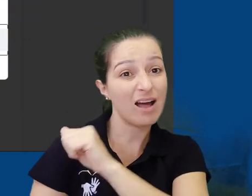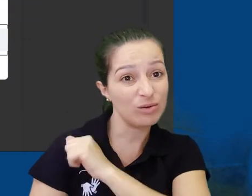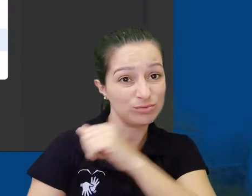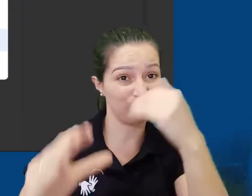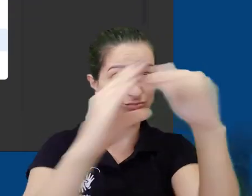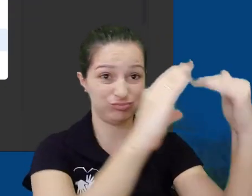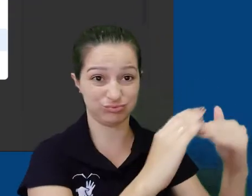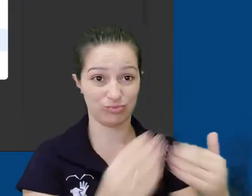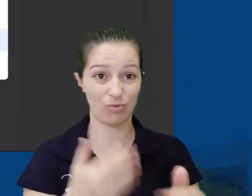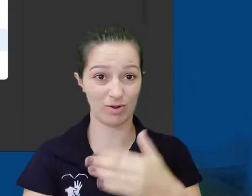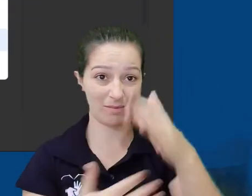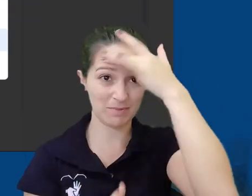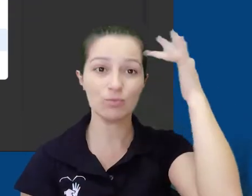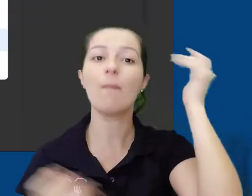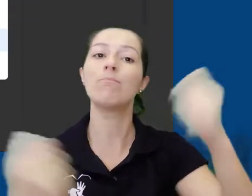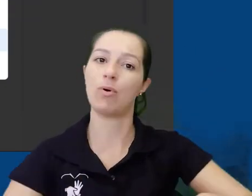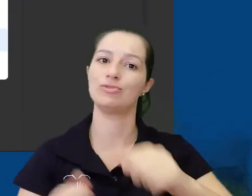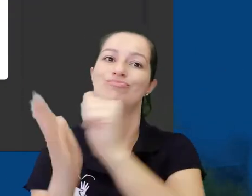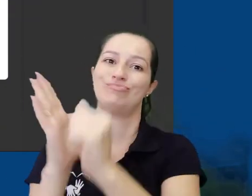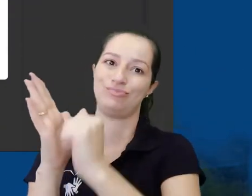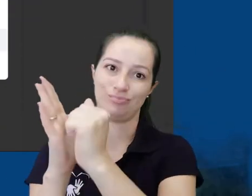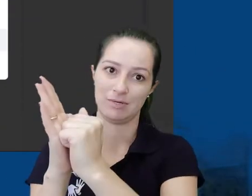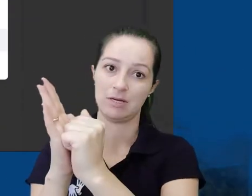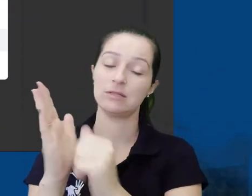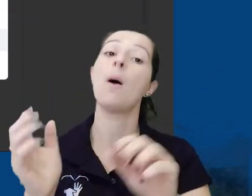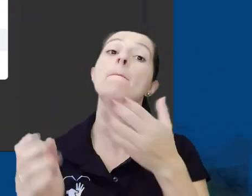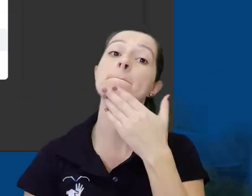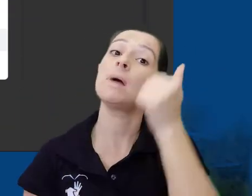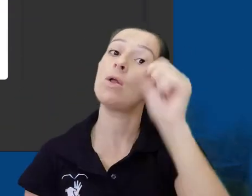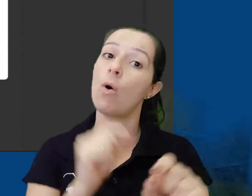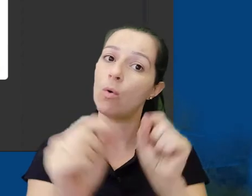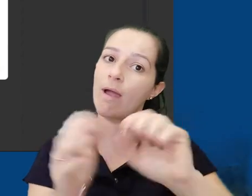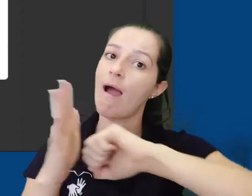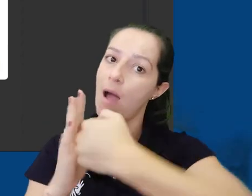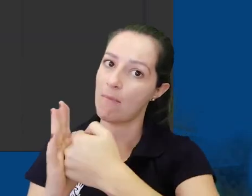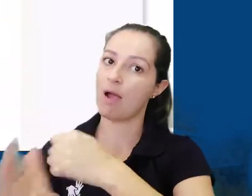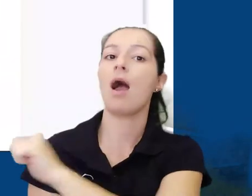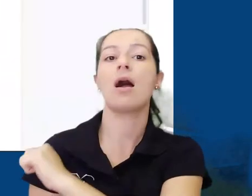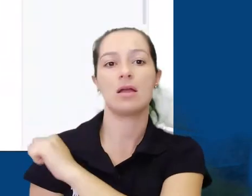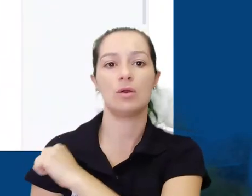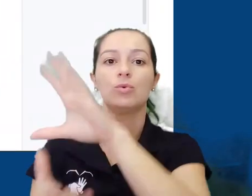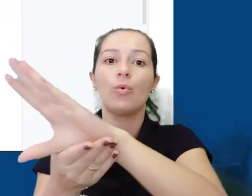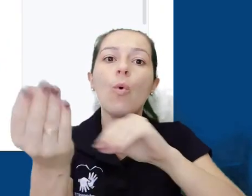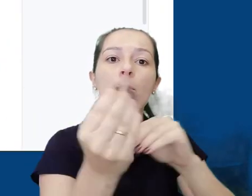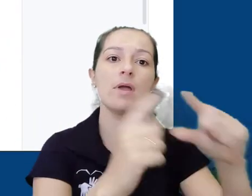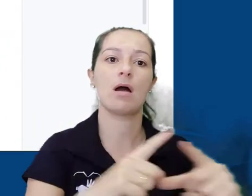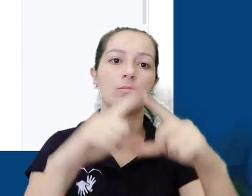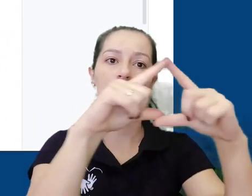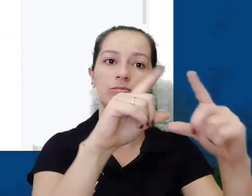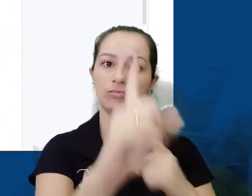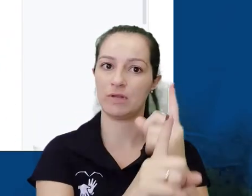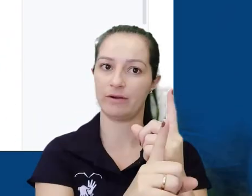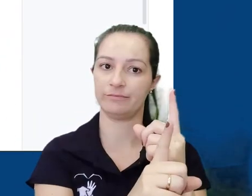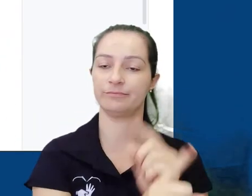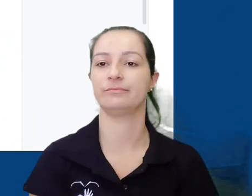documento com alguém, qualquer um poderá editá-lo. Recomendamos que deixe fechado, e cada aluno faça uma cópia em seu drive. Seguindo em frente, a